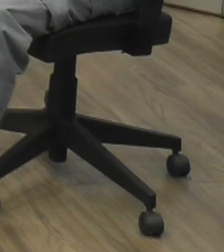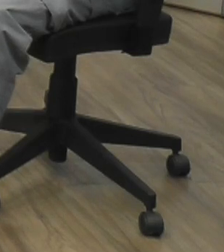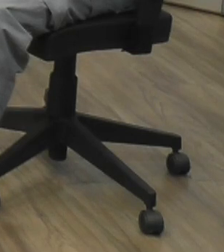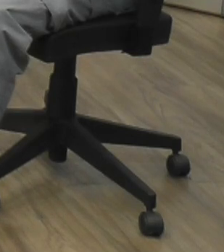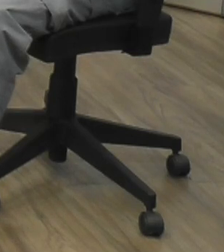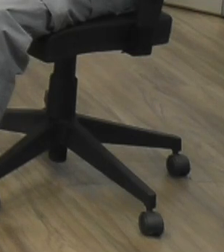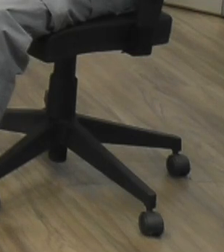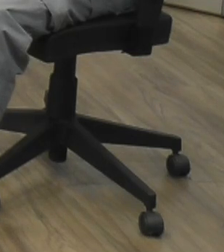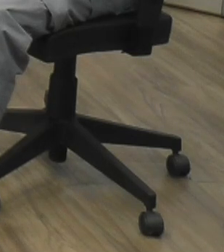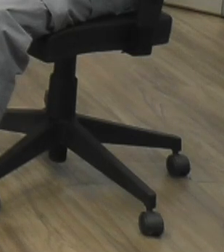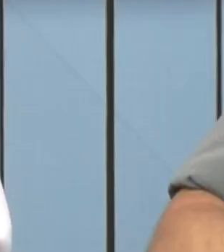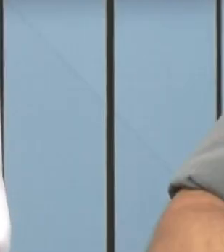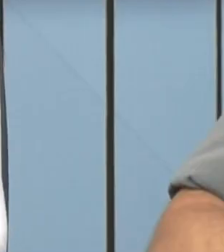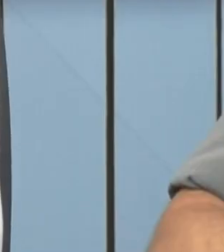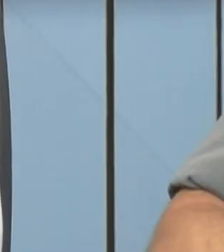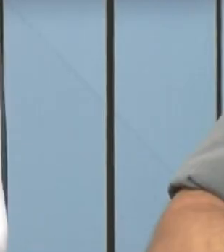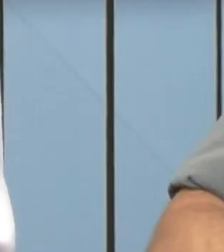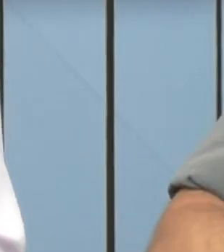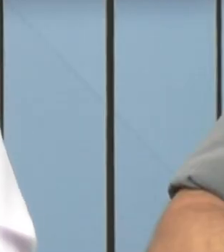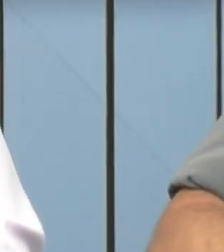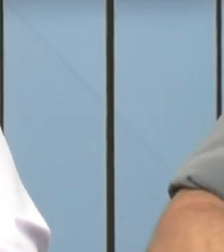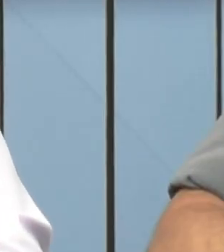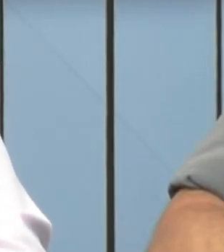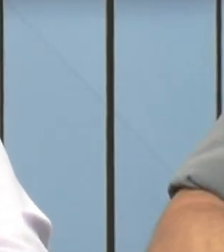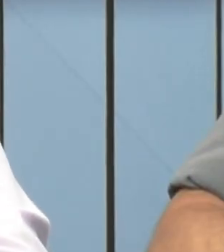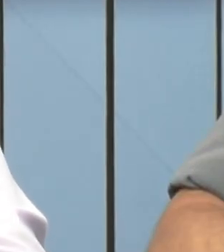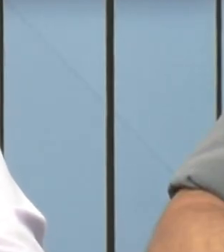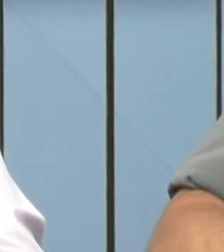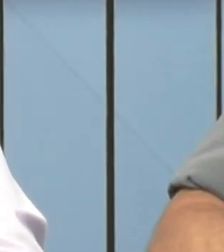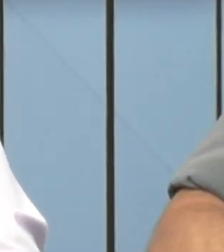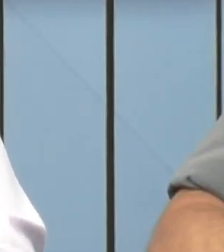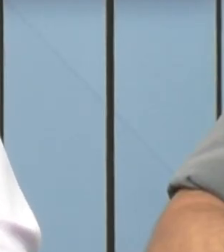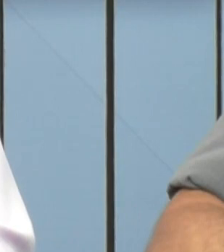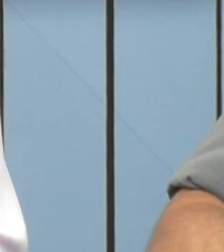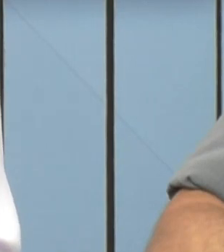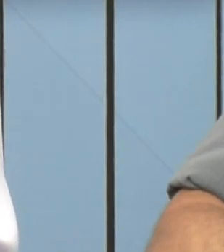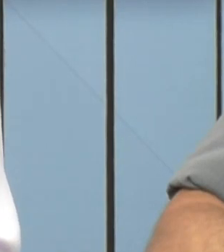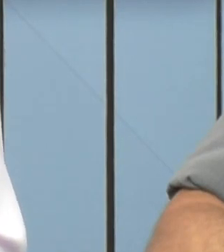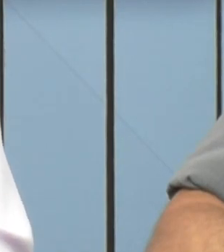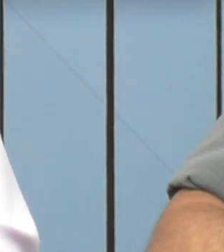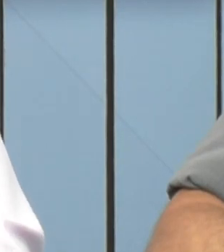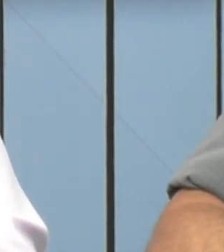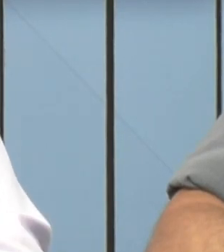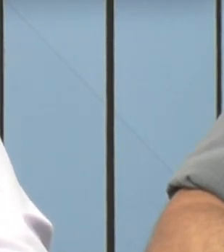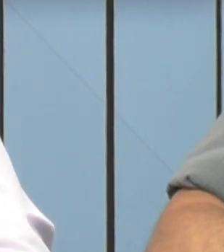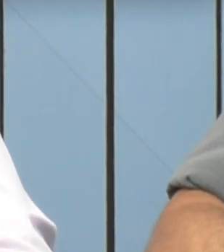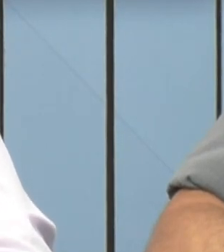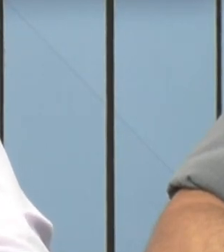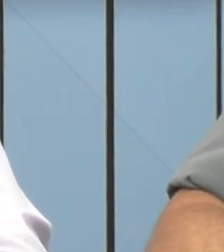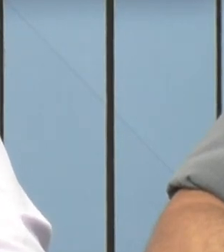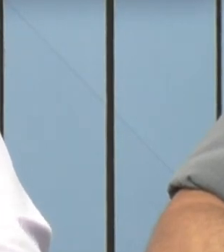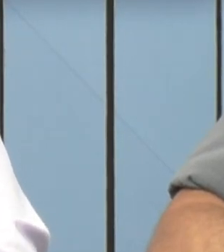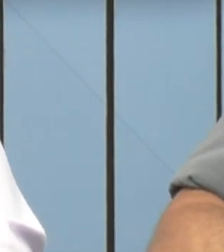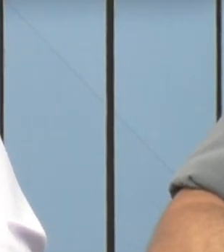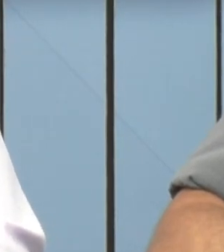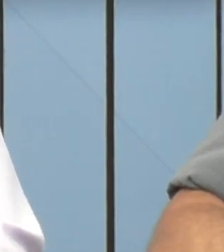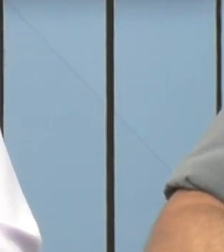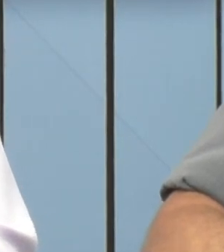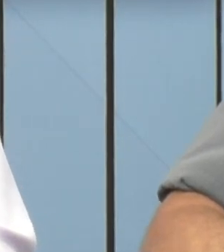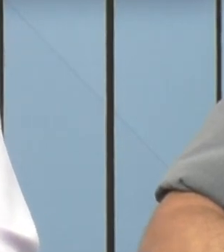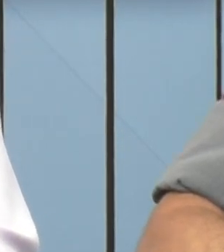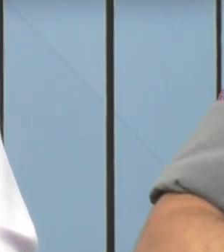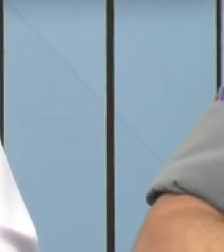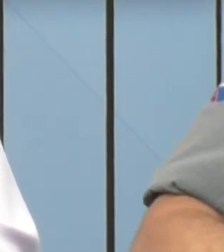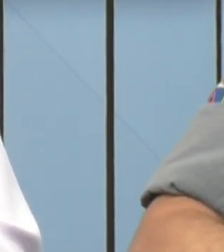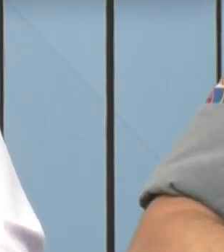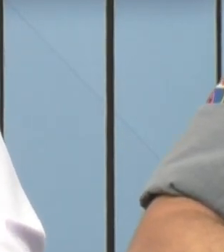temos uma equação que não fecha a gente tem esse problema da habitação já há muitos anos são muitos